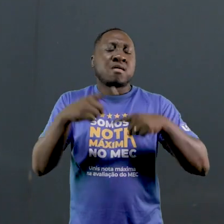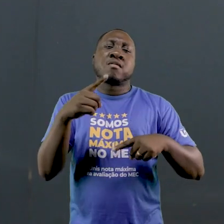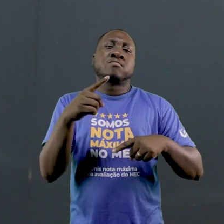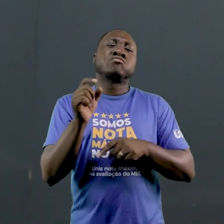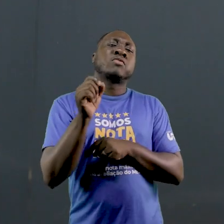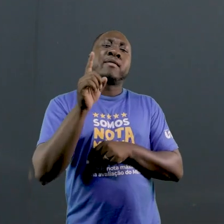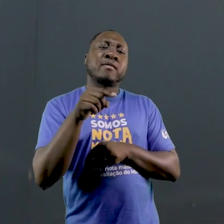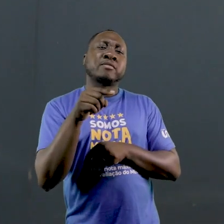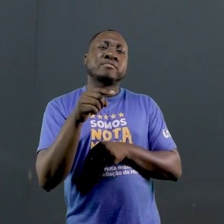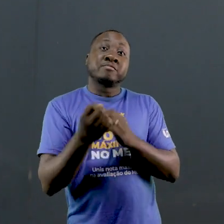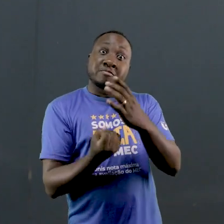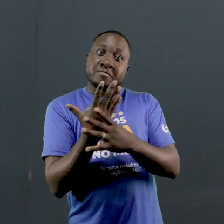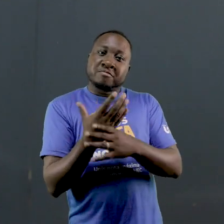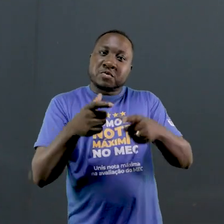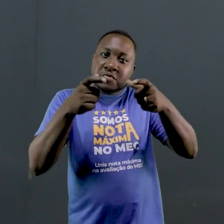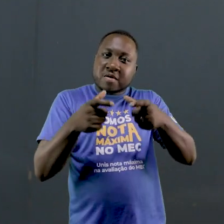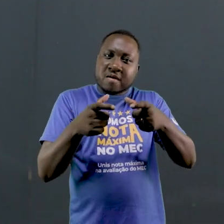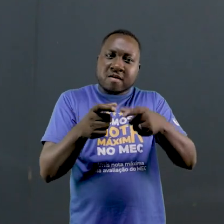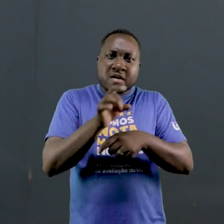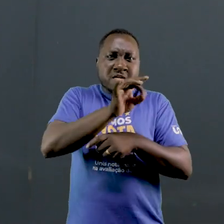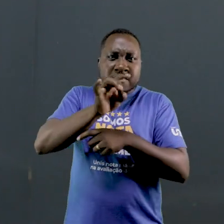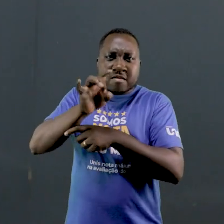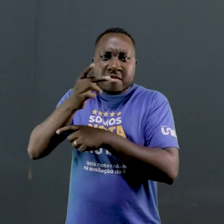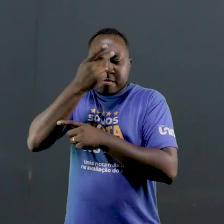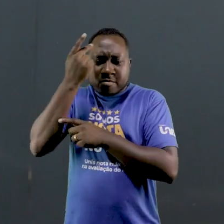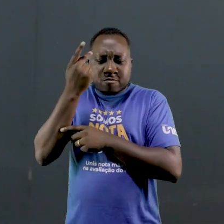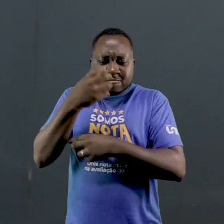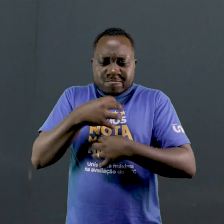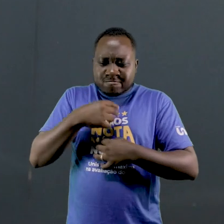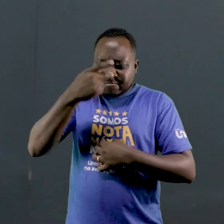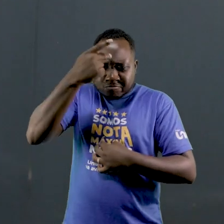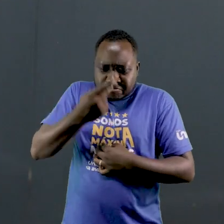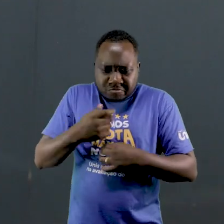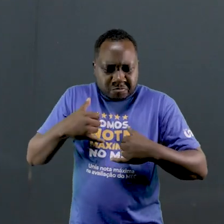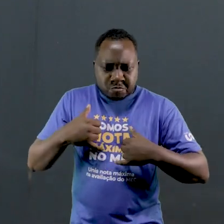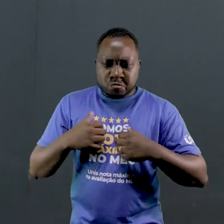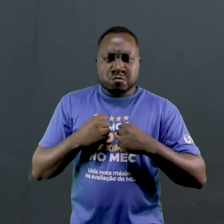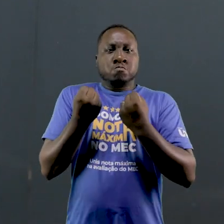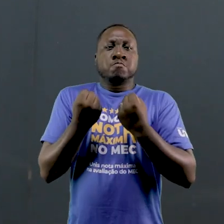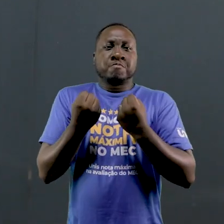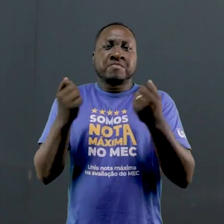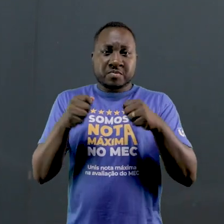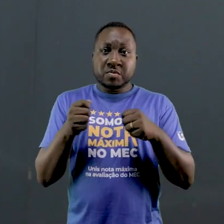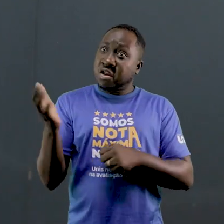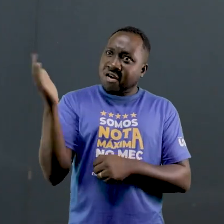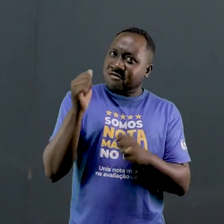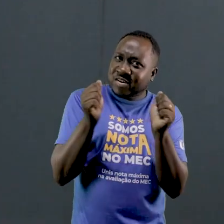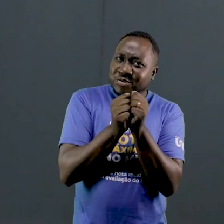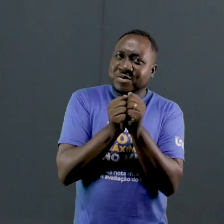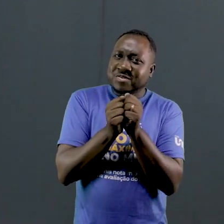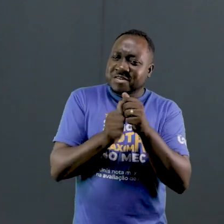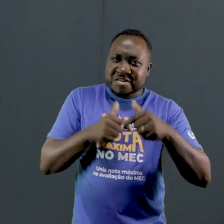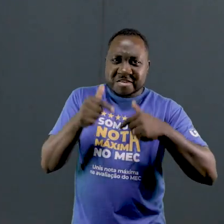mas transformador. Criar um ambiente onde cada indivíduo se sinta capacitado a alcançar seu pleno potencial.